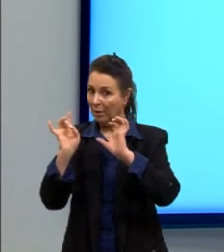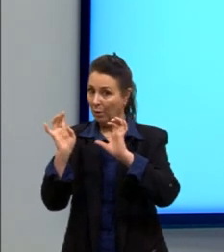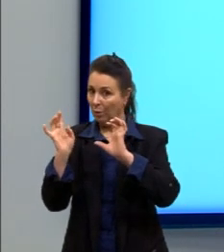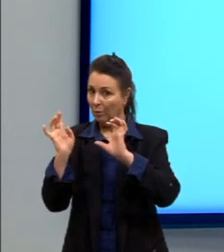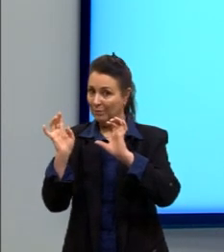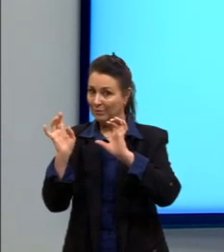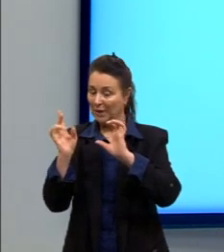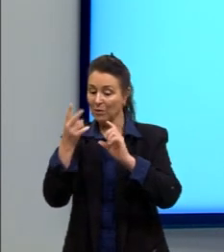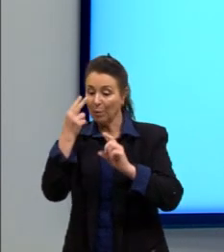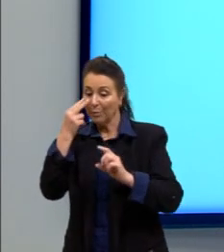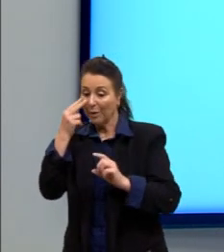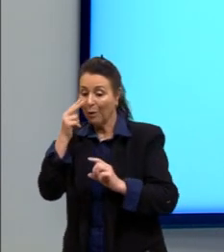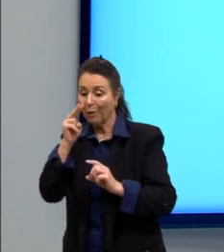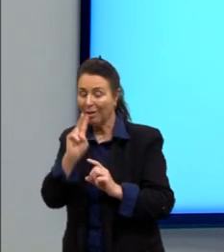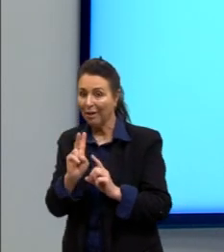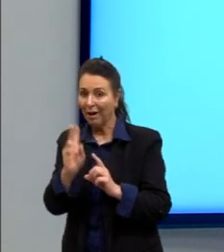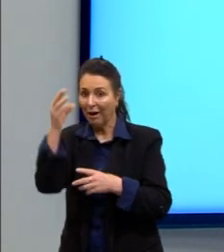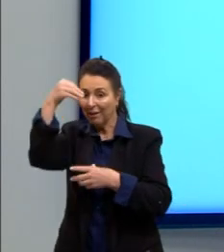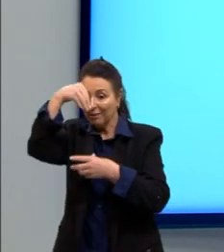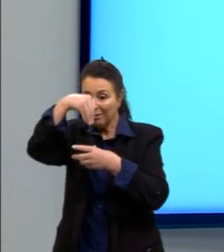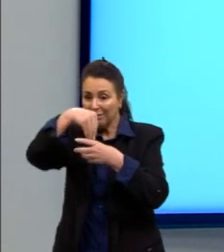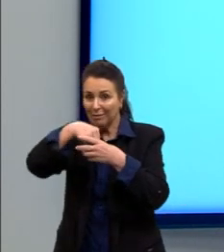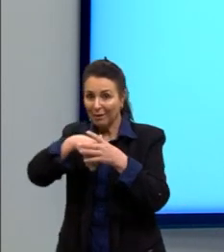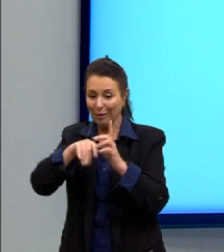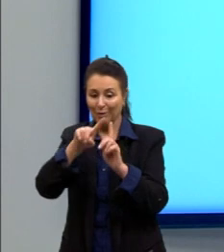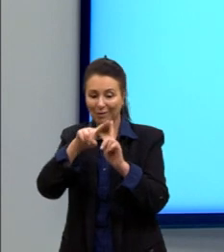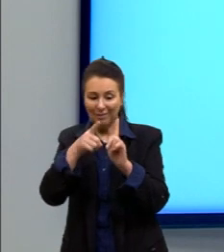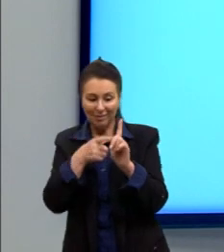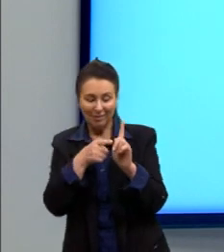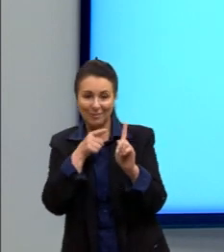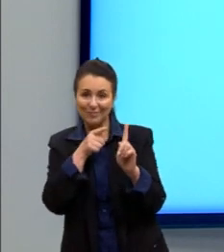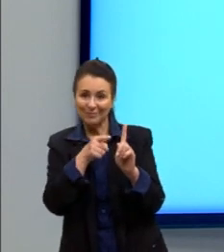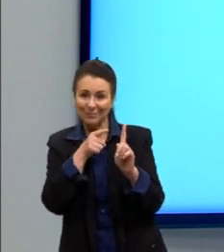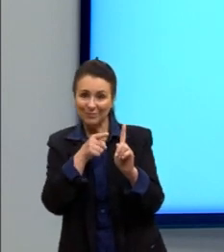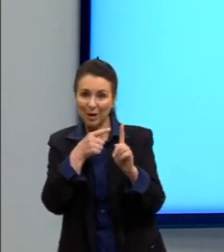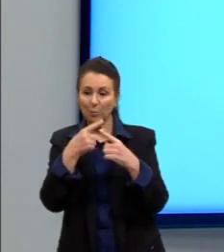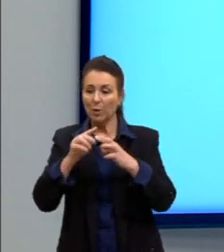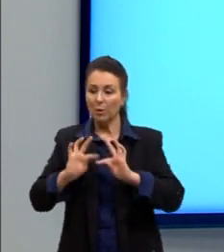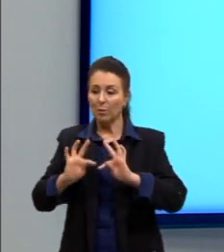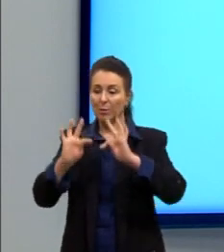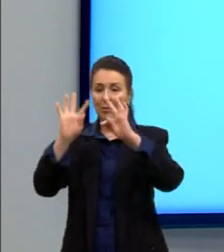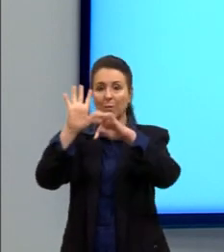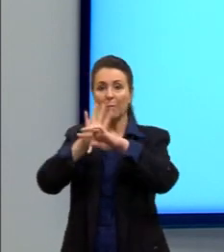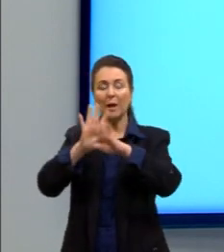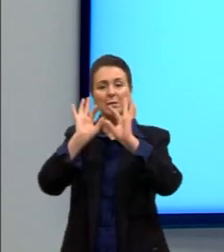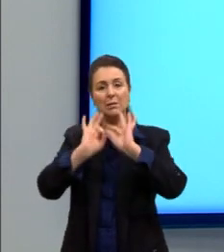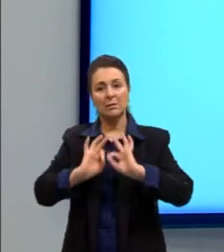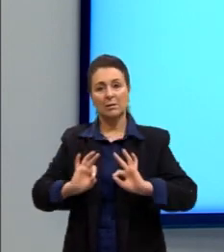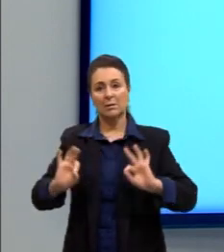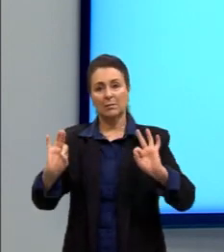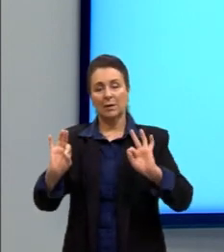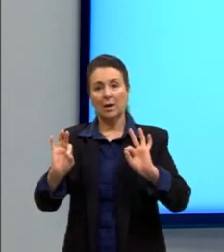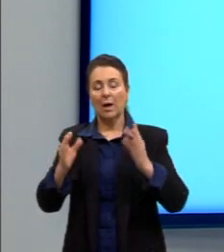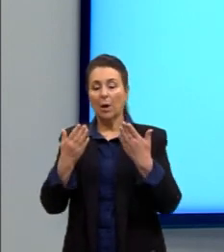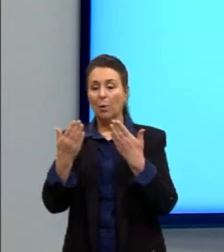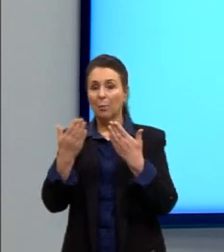enxergar. Ele fala não intrusiva porque é uma técnica muito mais simples, por exemplo, do que comparado ao raio-x, onde a